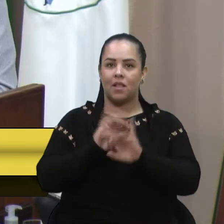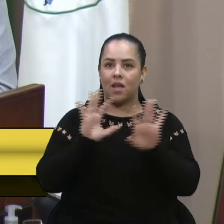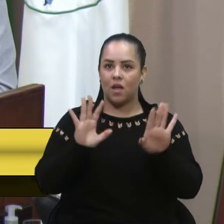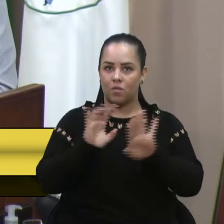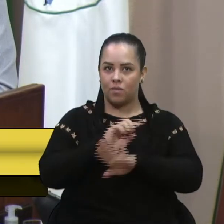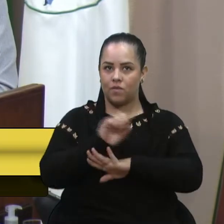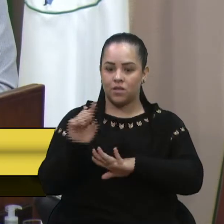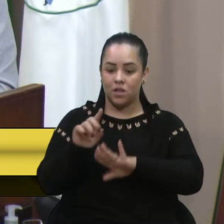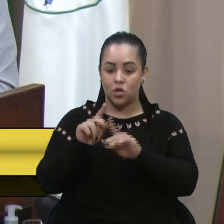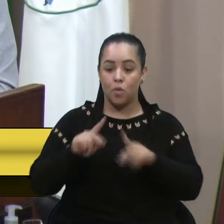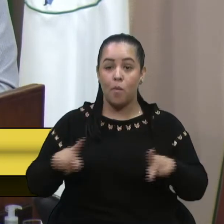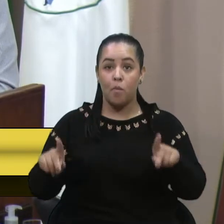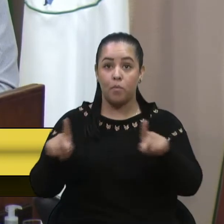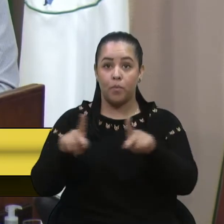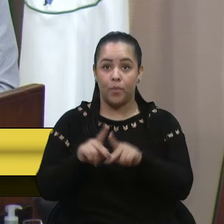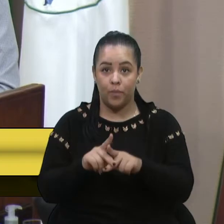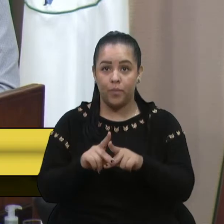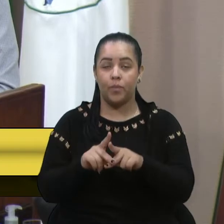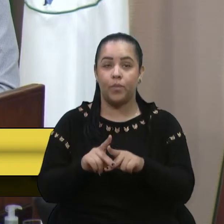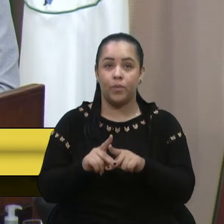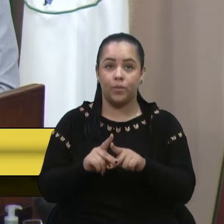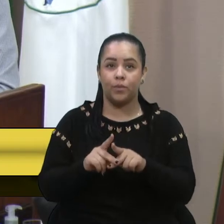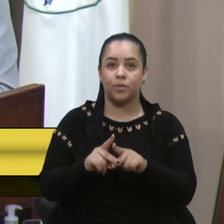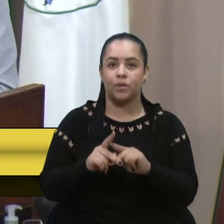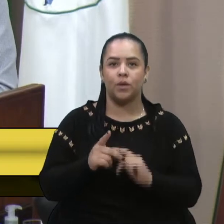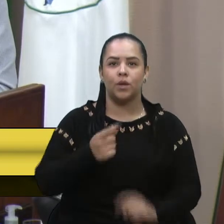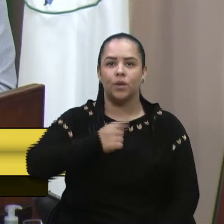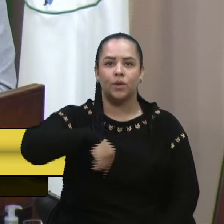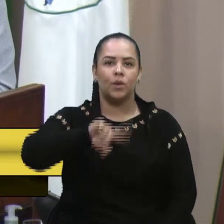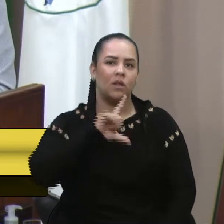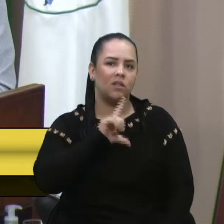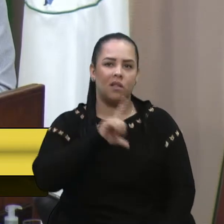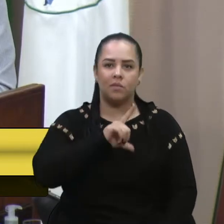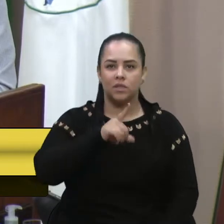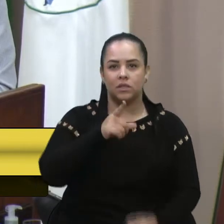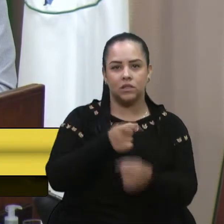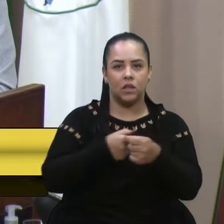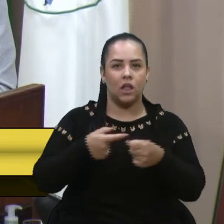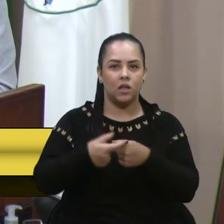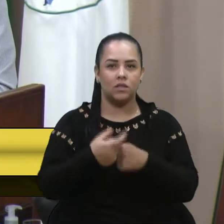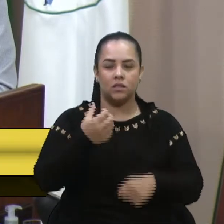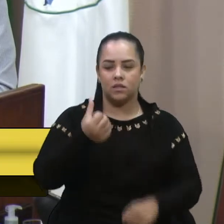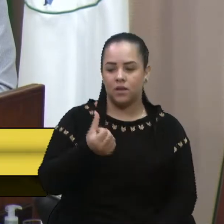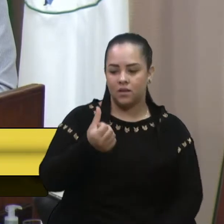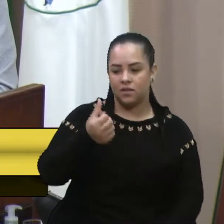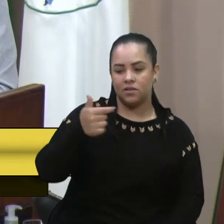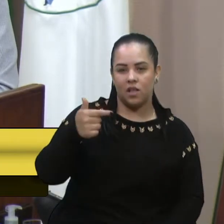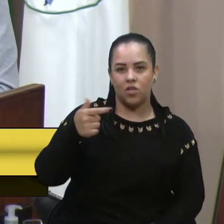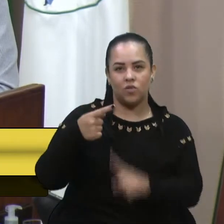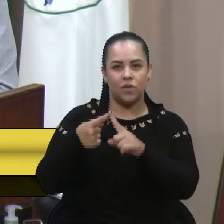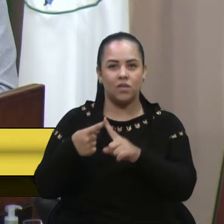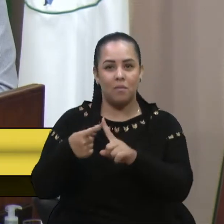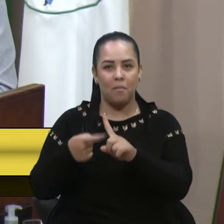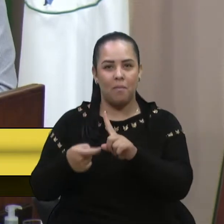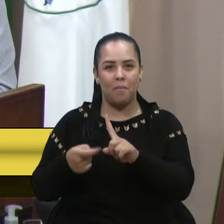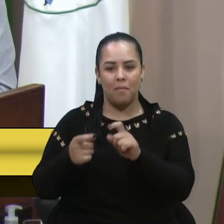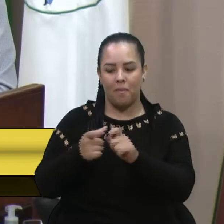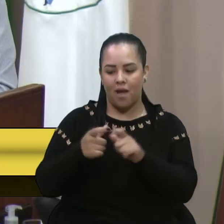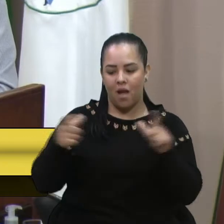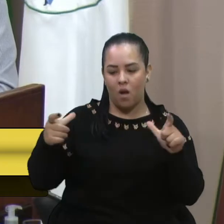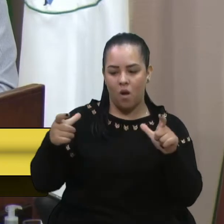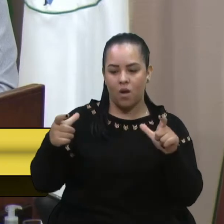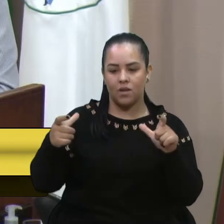população. E onde a gente tem uma cidade que é seis a sete vezes maior do que Farropilha,